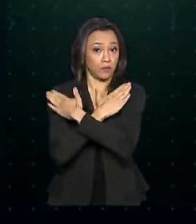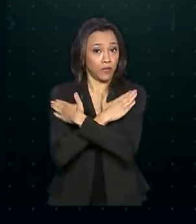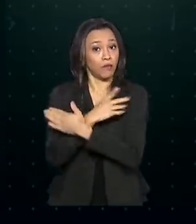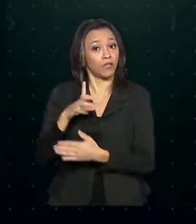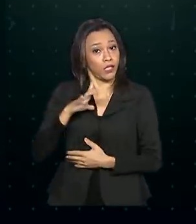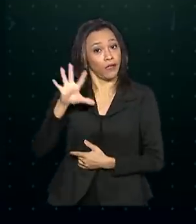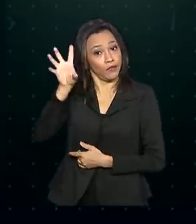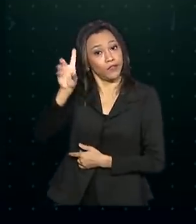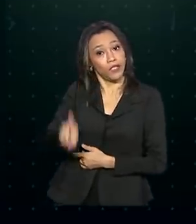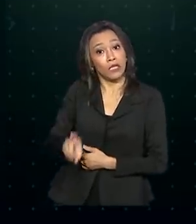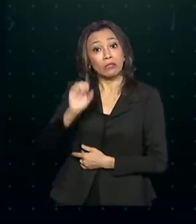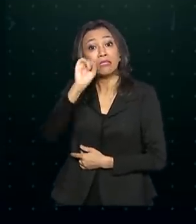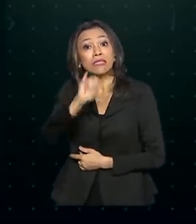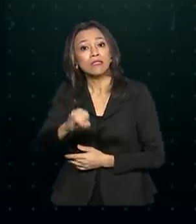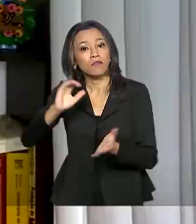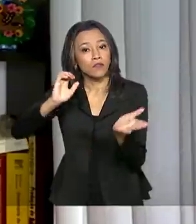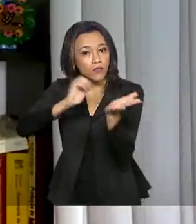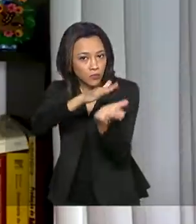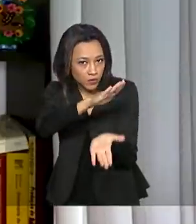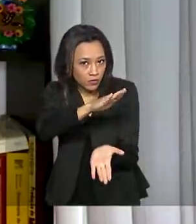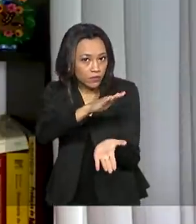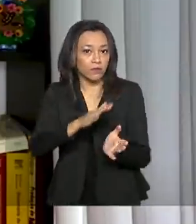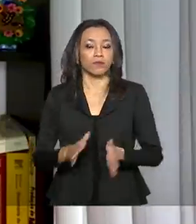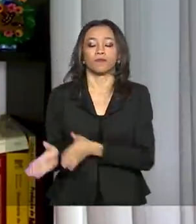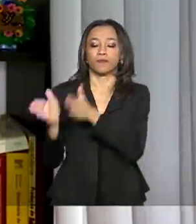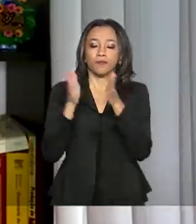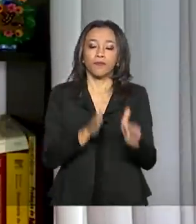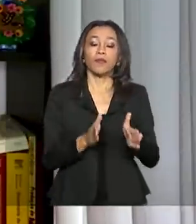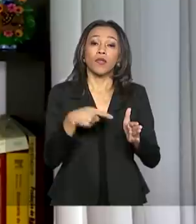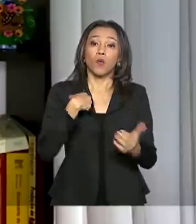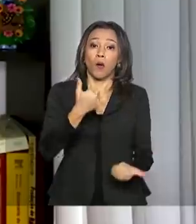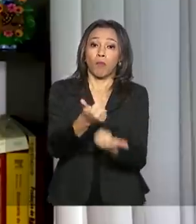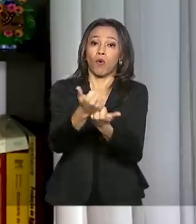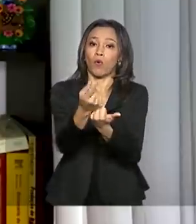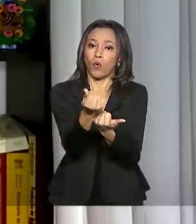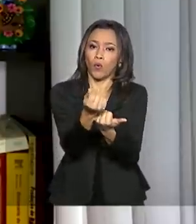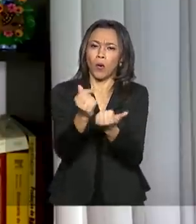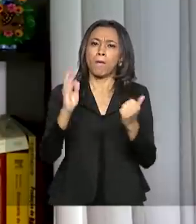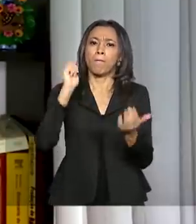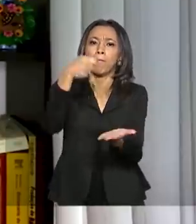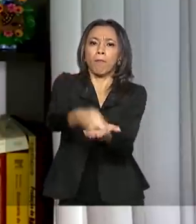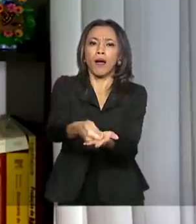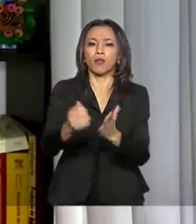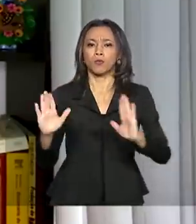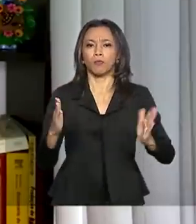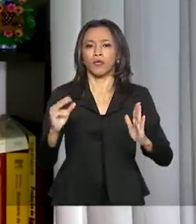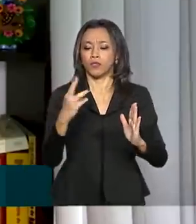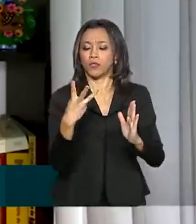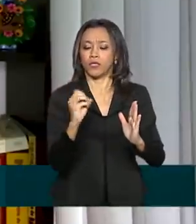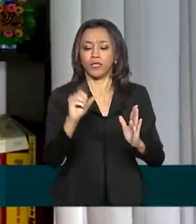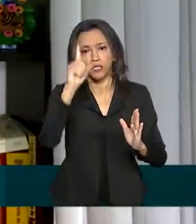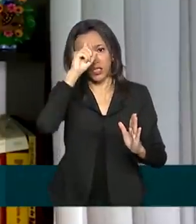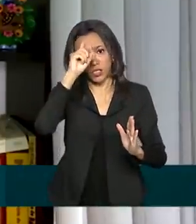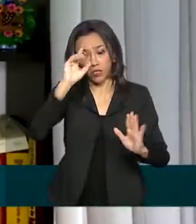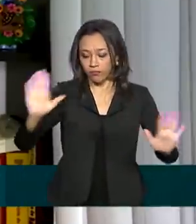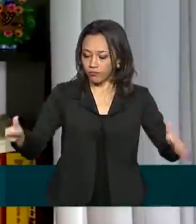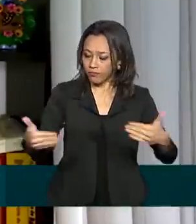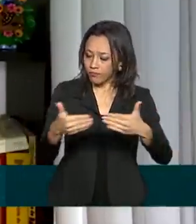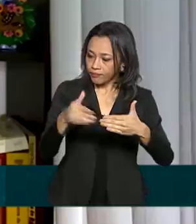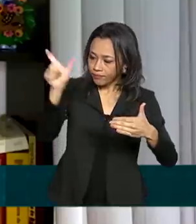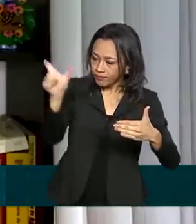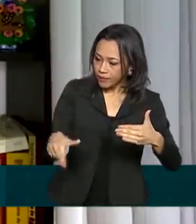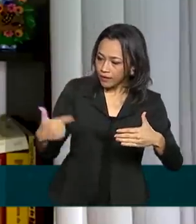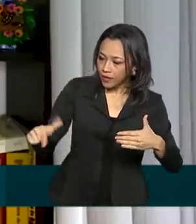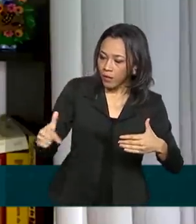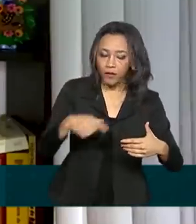teria direito caso fosse demitido. O benefício é pago em até 30 dias após a celebração do acordo entre patrão